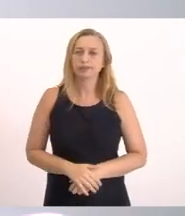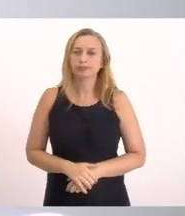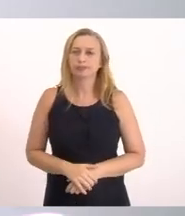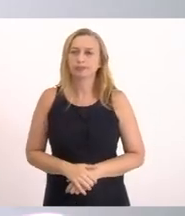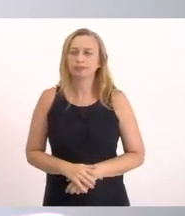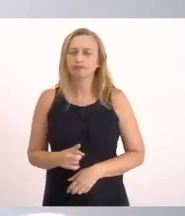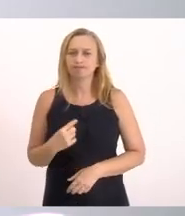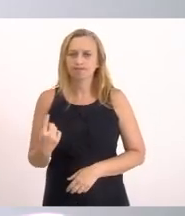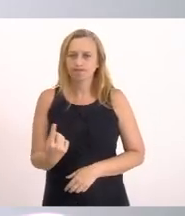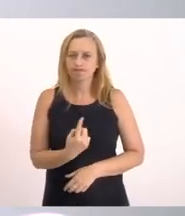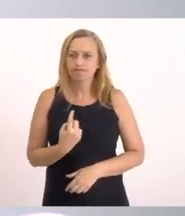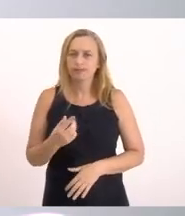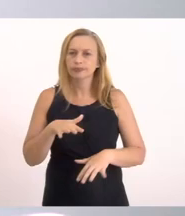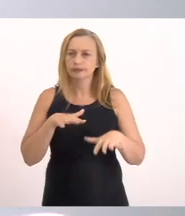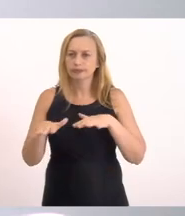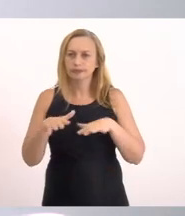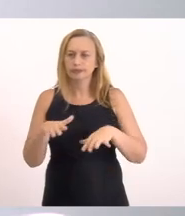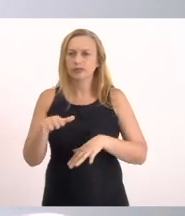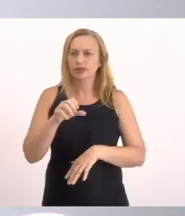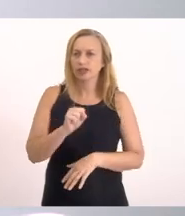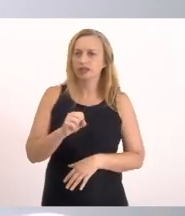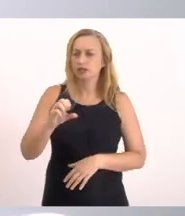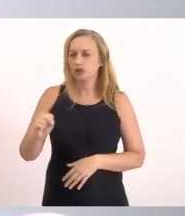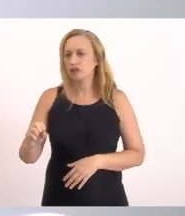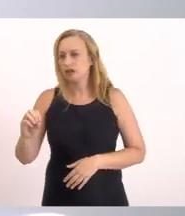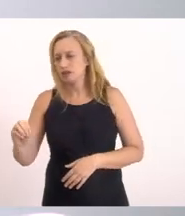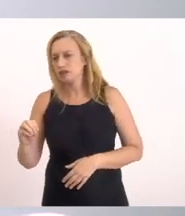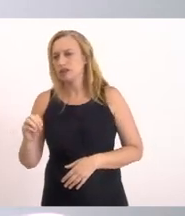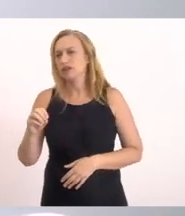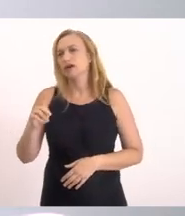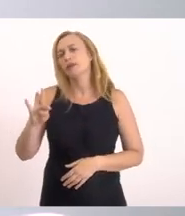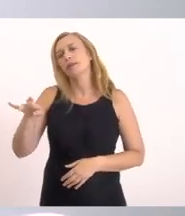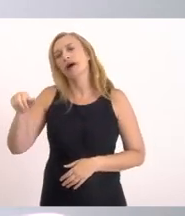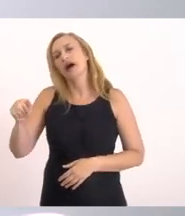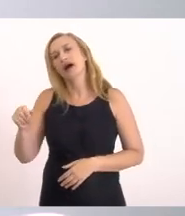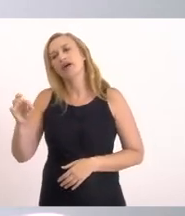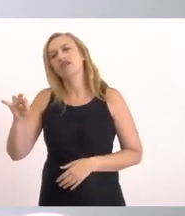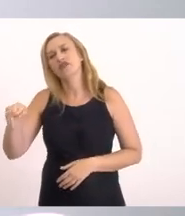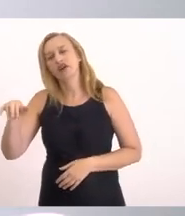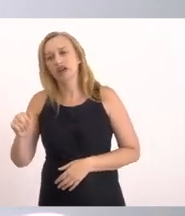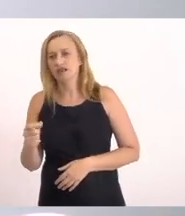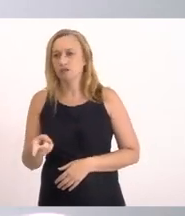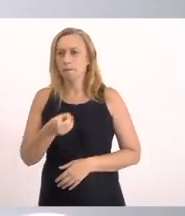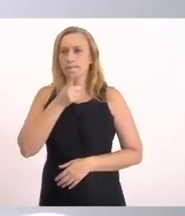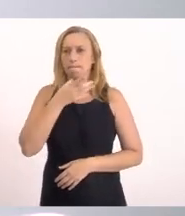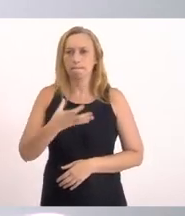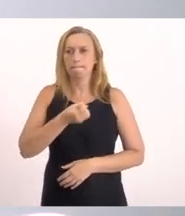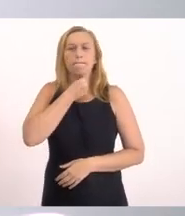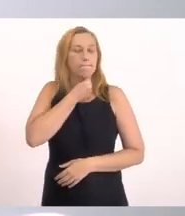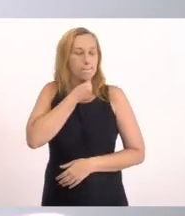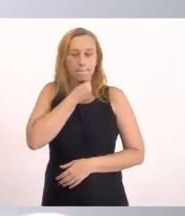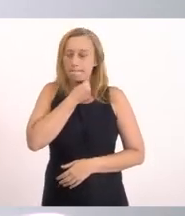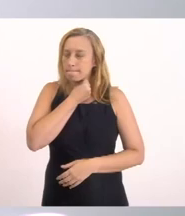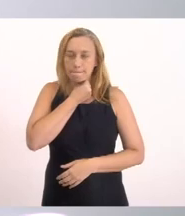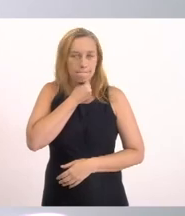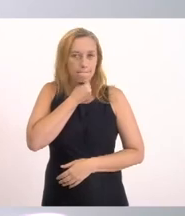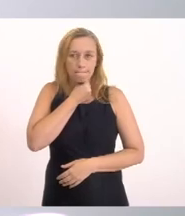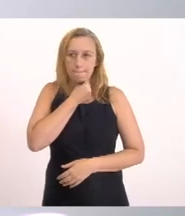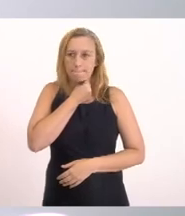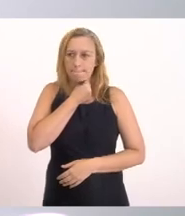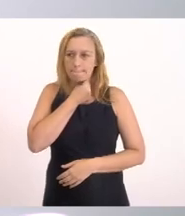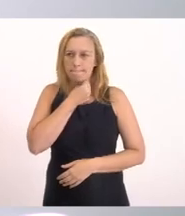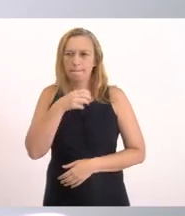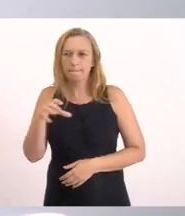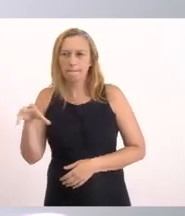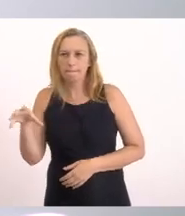nós Do movimento SOS Barra Franca Nós não vamos Nos calar Diante de qualquer Declaração